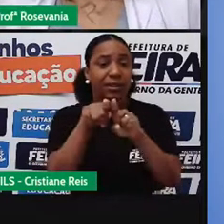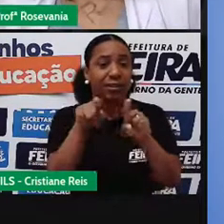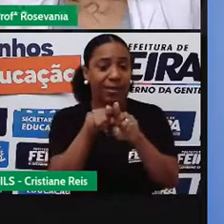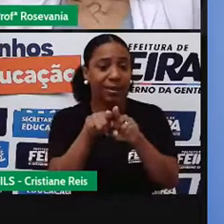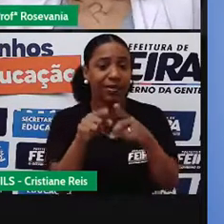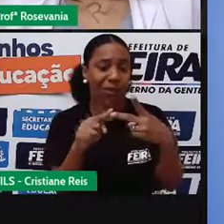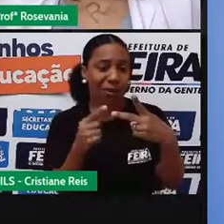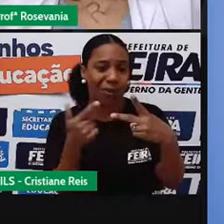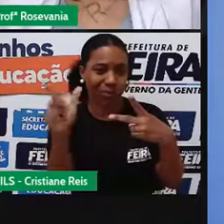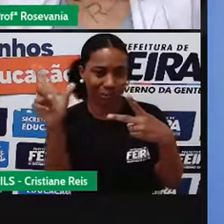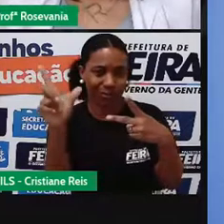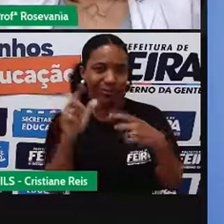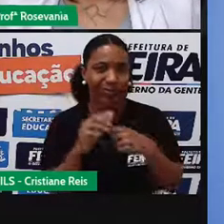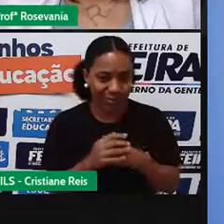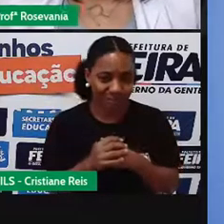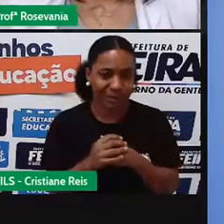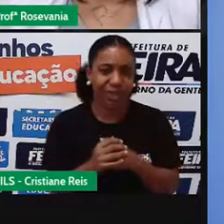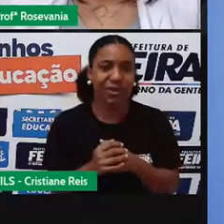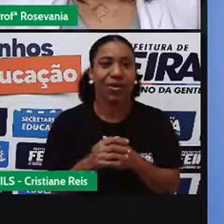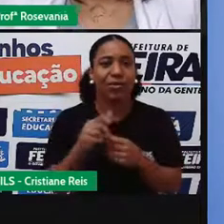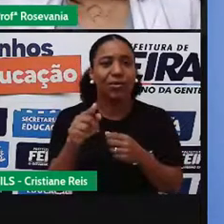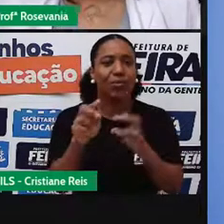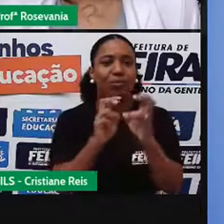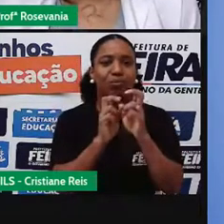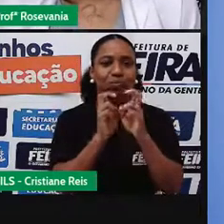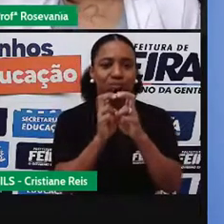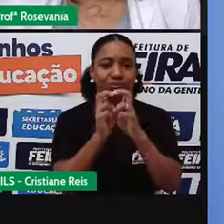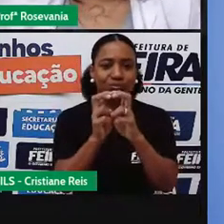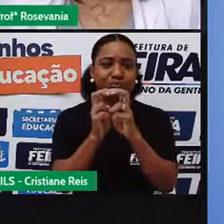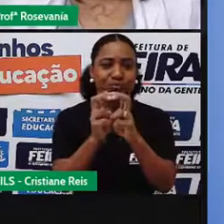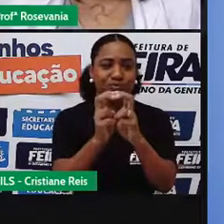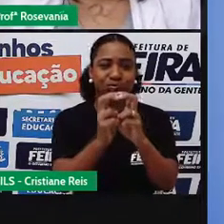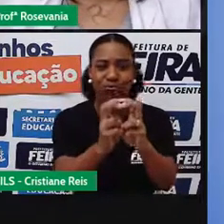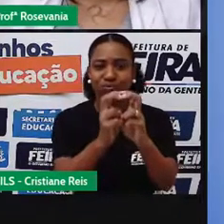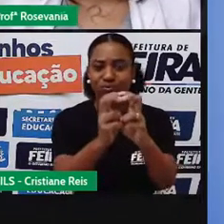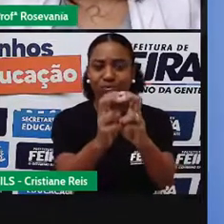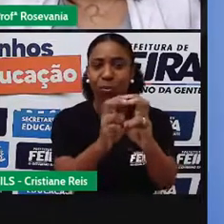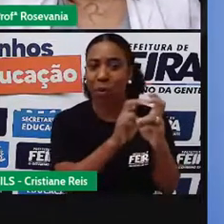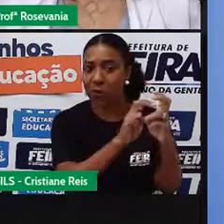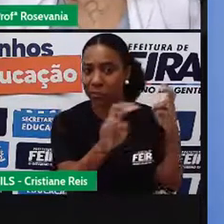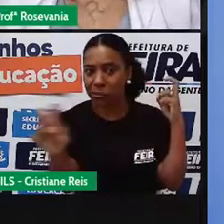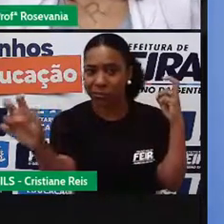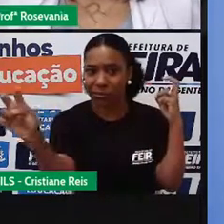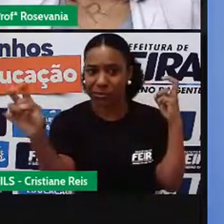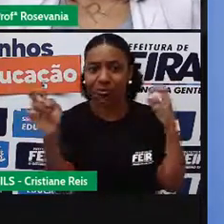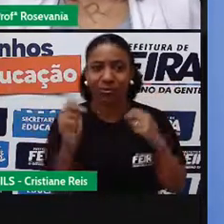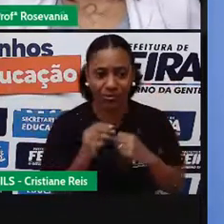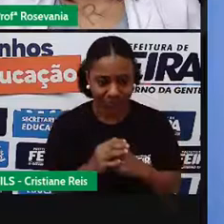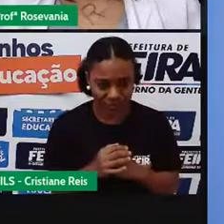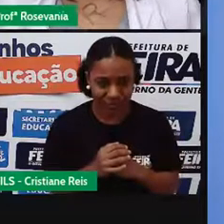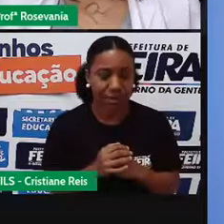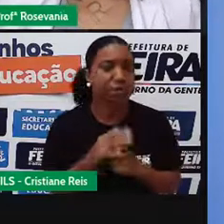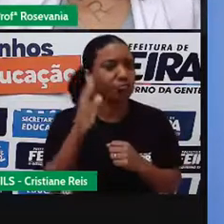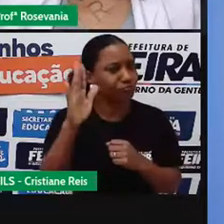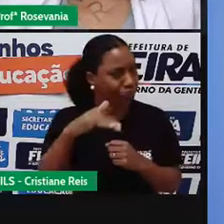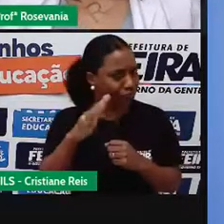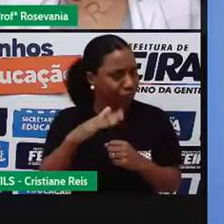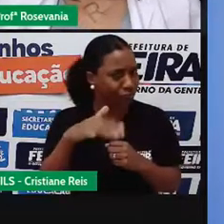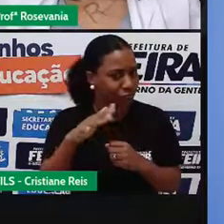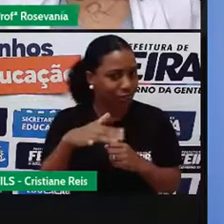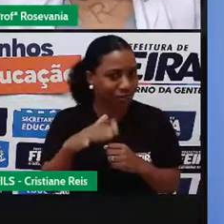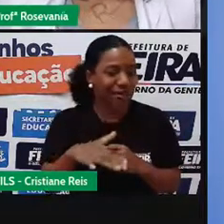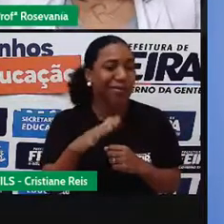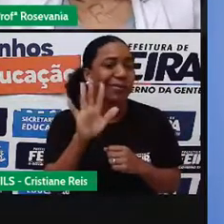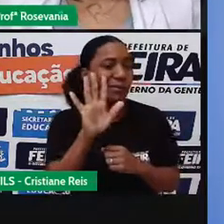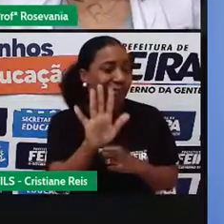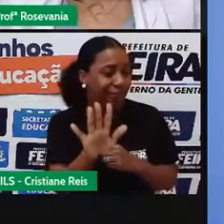é, vamos dizer assim, é o menor custo de transporte para grandes distâncias. Mas, em compensação, você vai